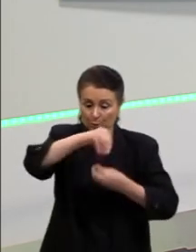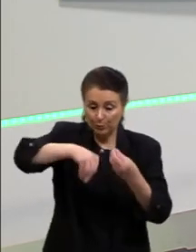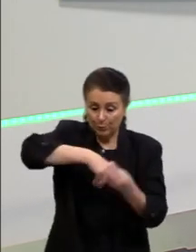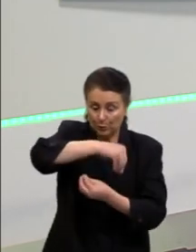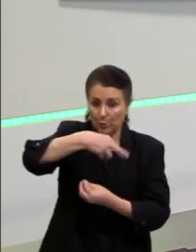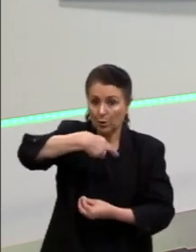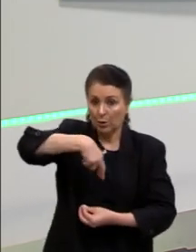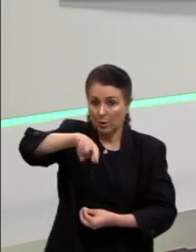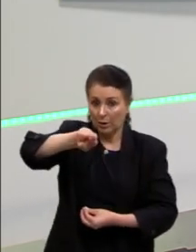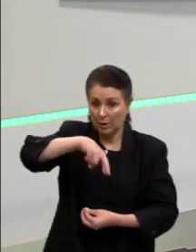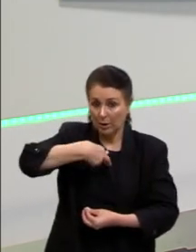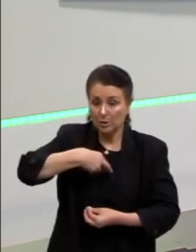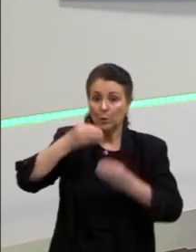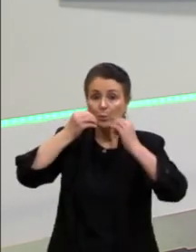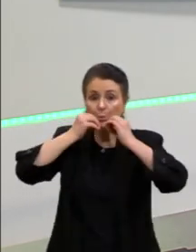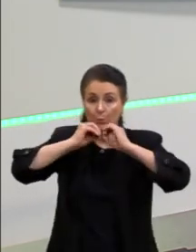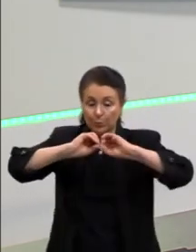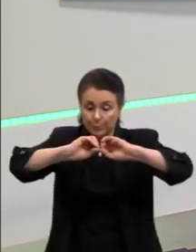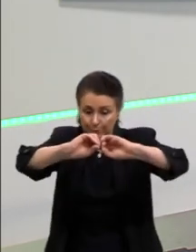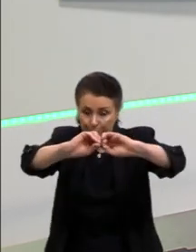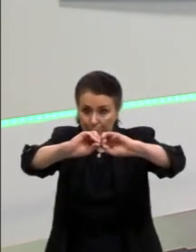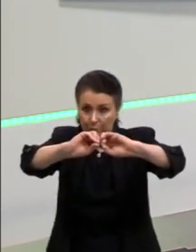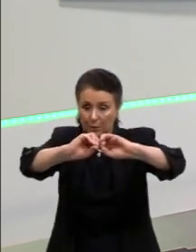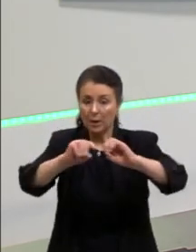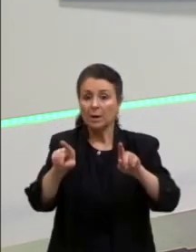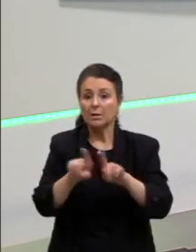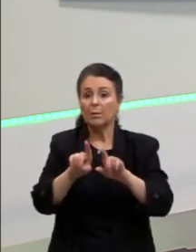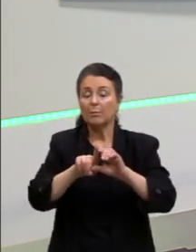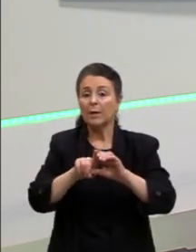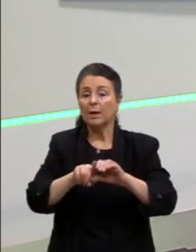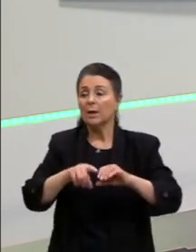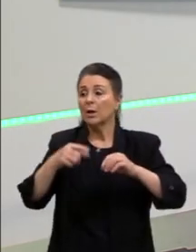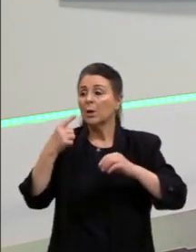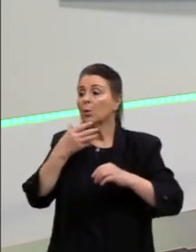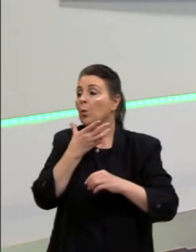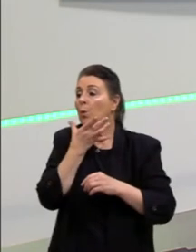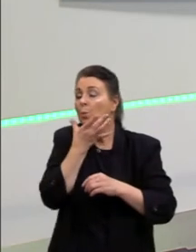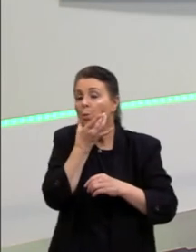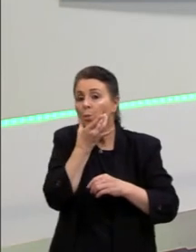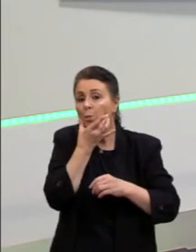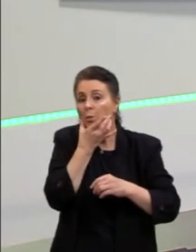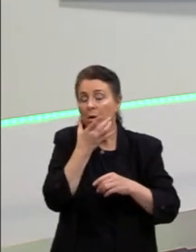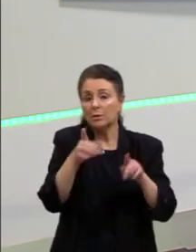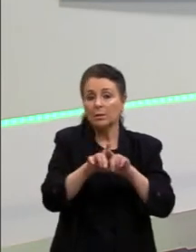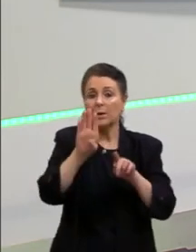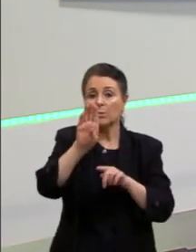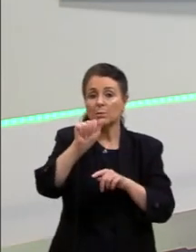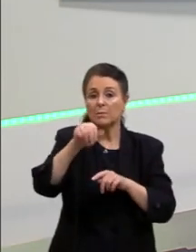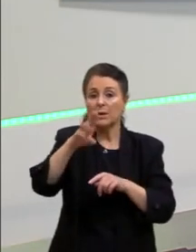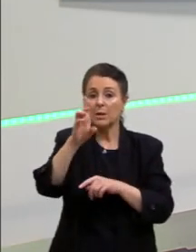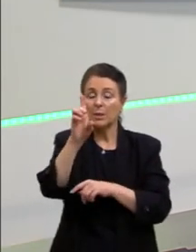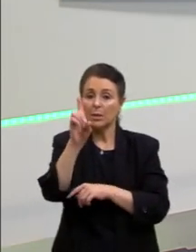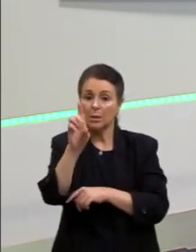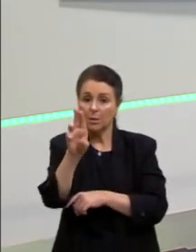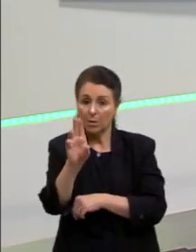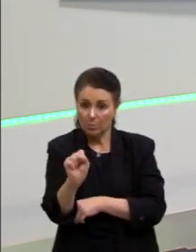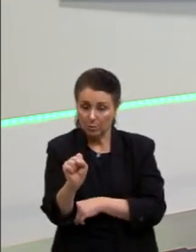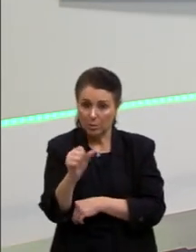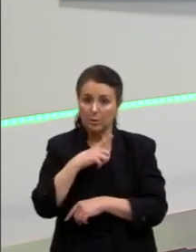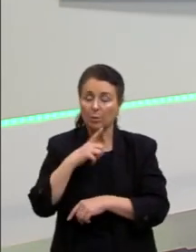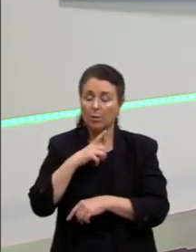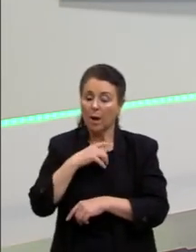religião da Costa do Marfim com o pessoal que era de Gana, com os Bantos. Então, o Candomblé tem uma riqueza muito grande, uma